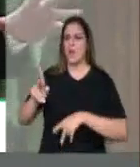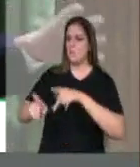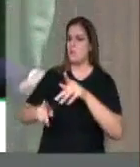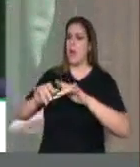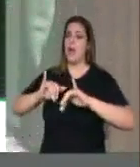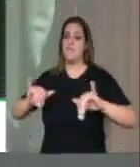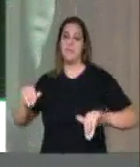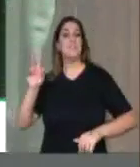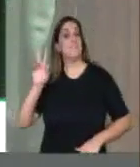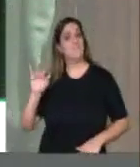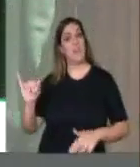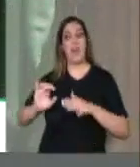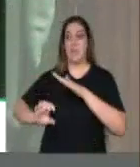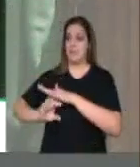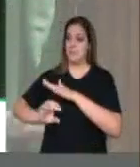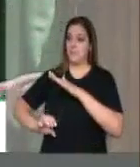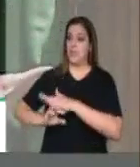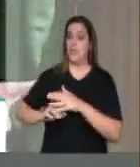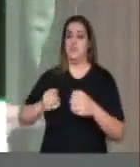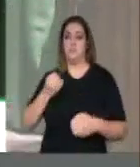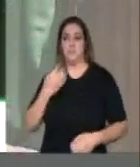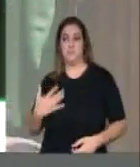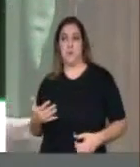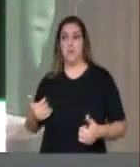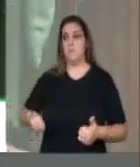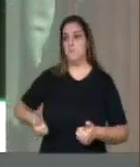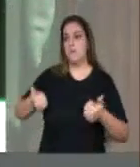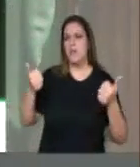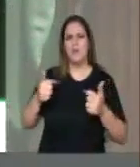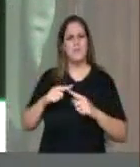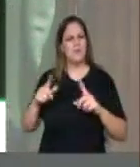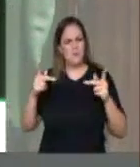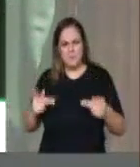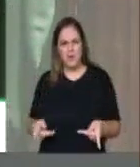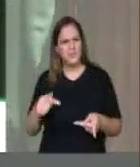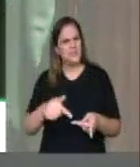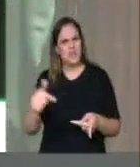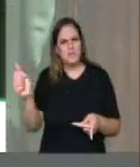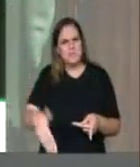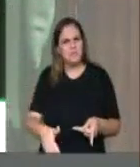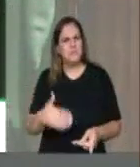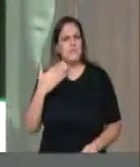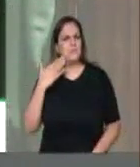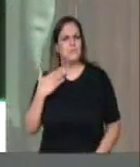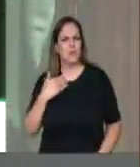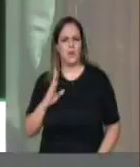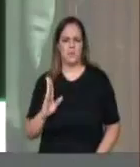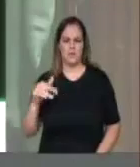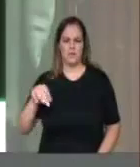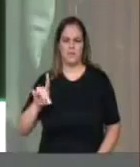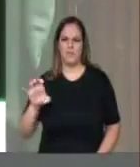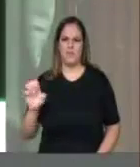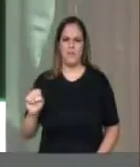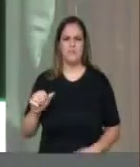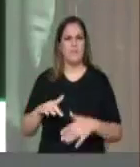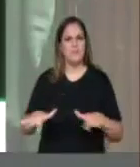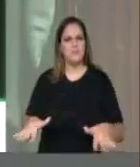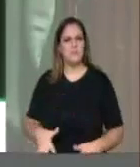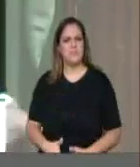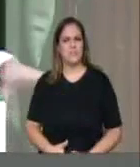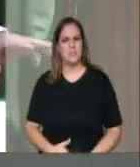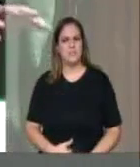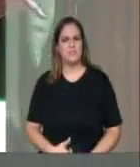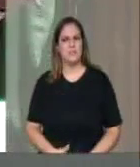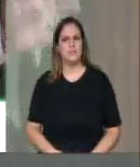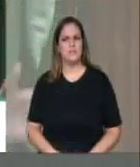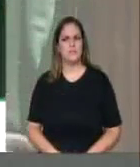aceitam essa concessão, aceitam esse nosso projeto feito às coxas, que depois o BNDES resolve. Resultado disso, por